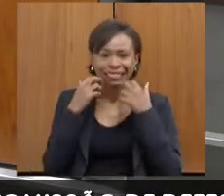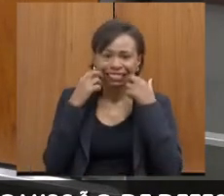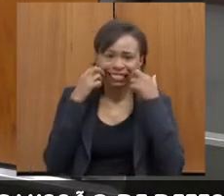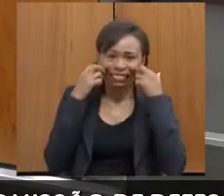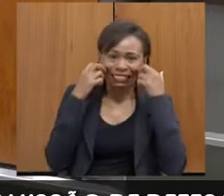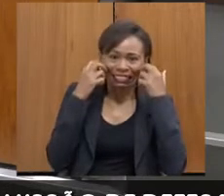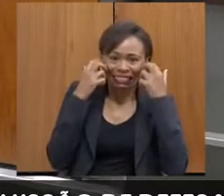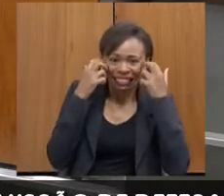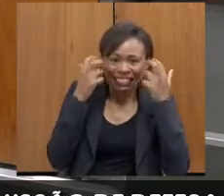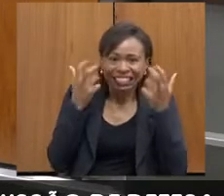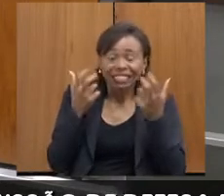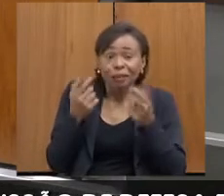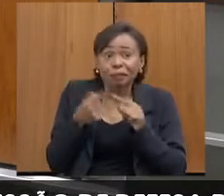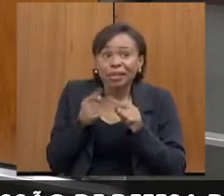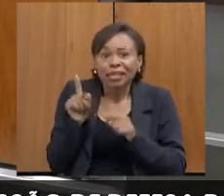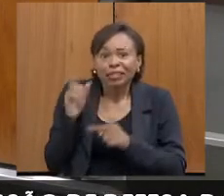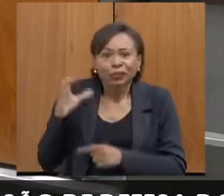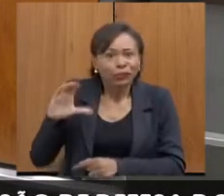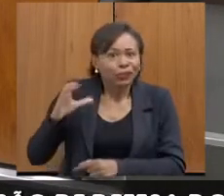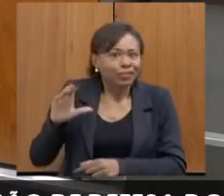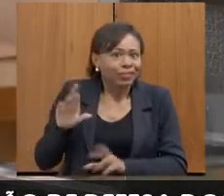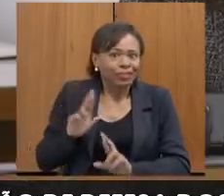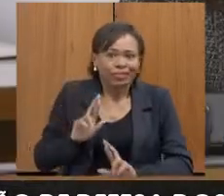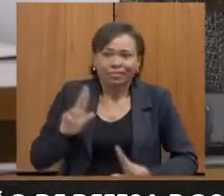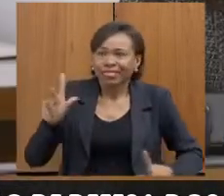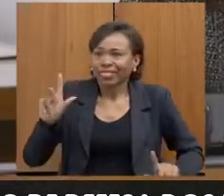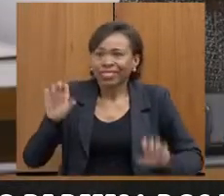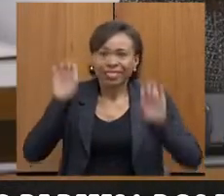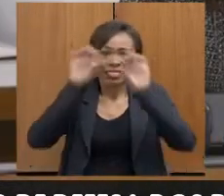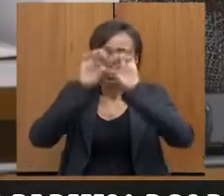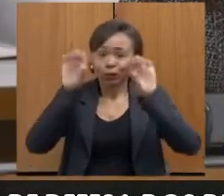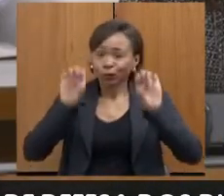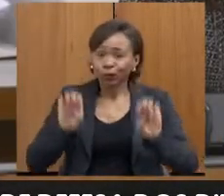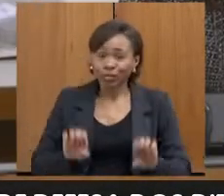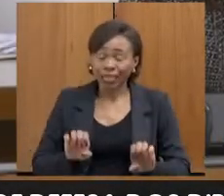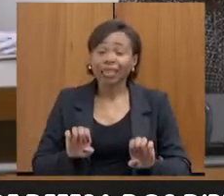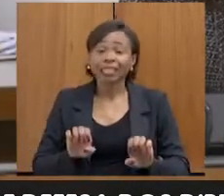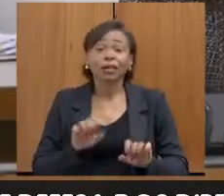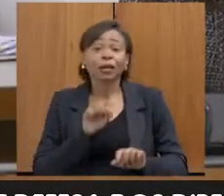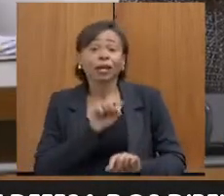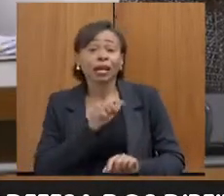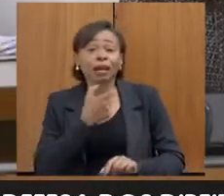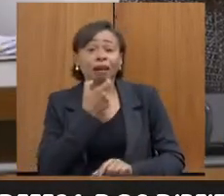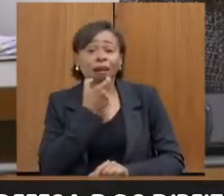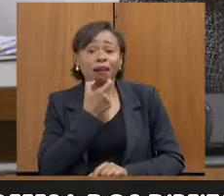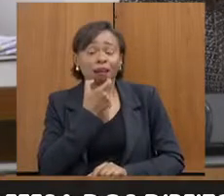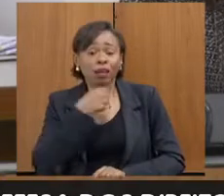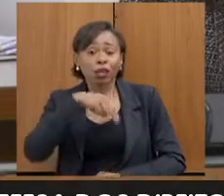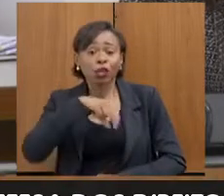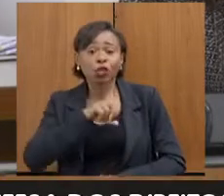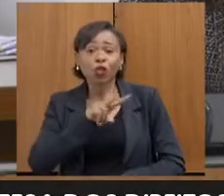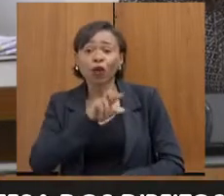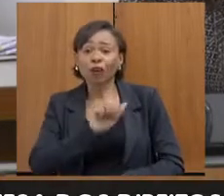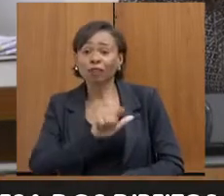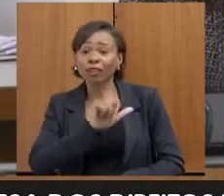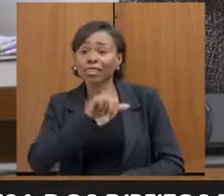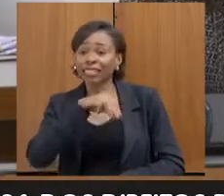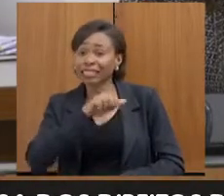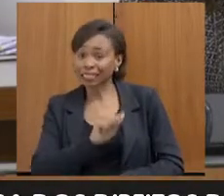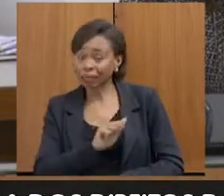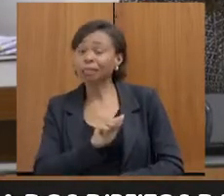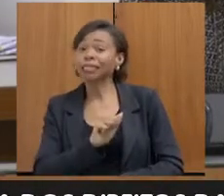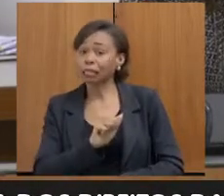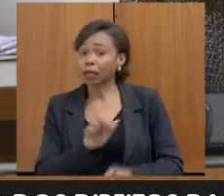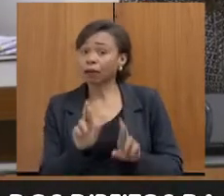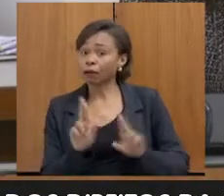da estrutura de contagem, porque a nossa estrutura em Nova Lima está, infelizmente, está mais próxima da doutora Kyria do que de contagem.